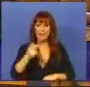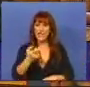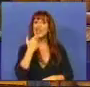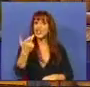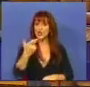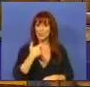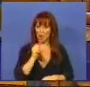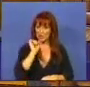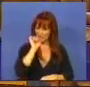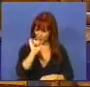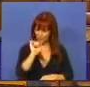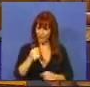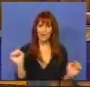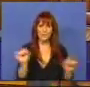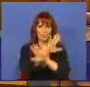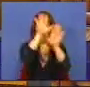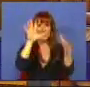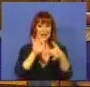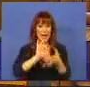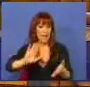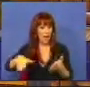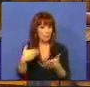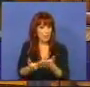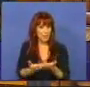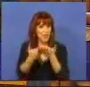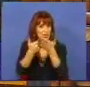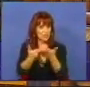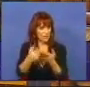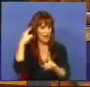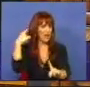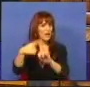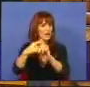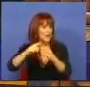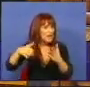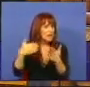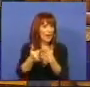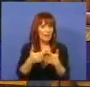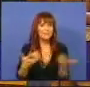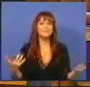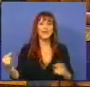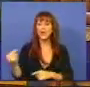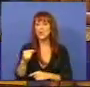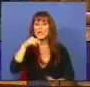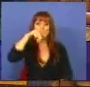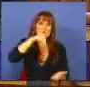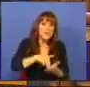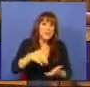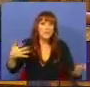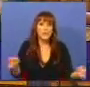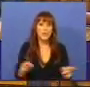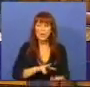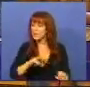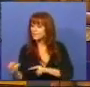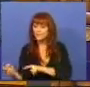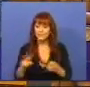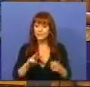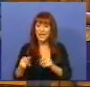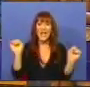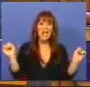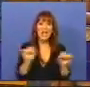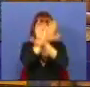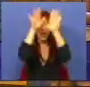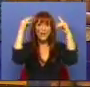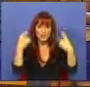resposta concreta sobre uma proposta é vantajoso para que pelo menos as posições e as alternativas fiquem